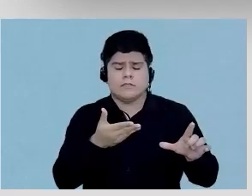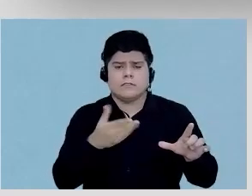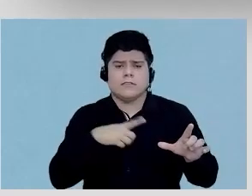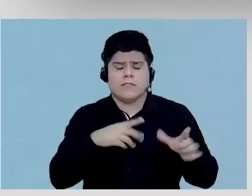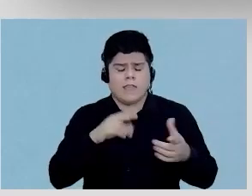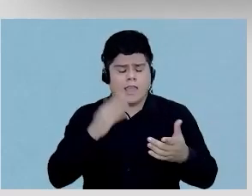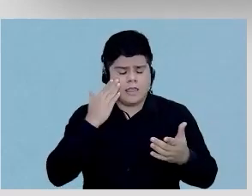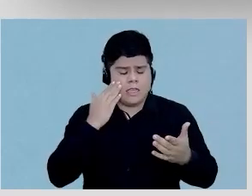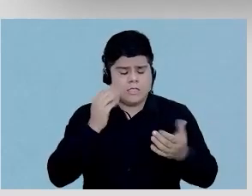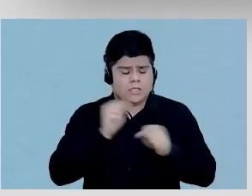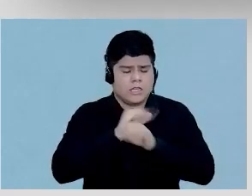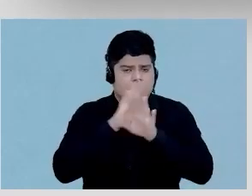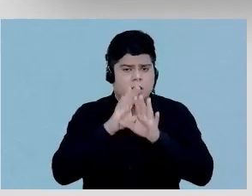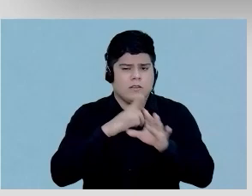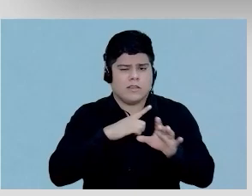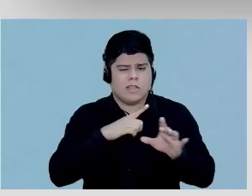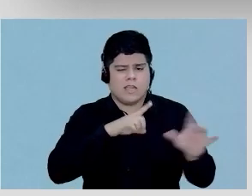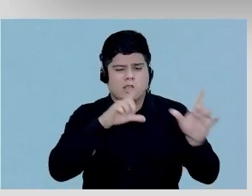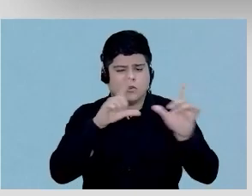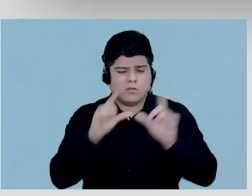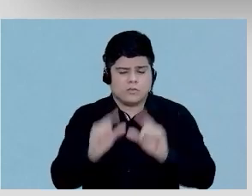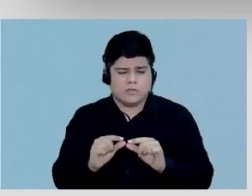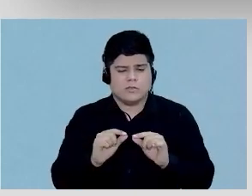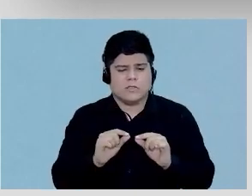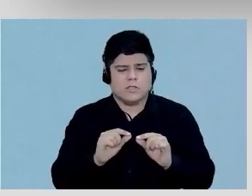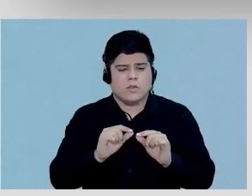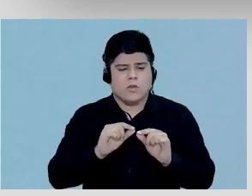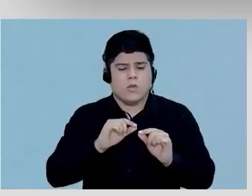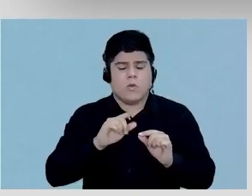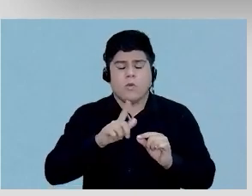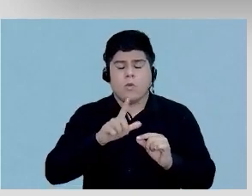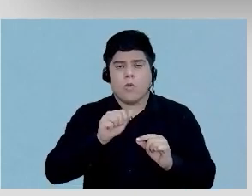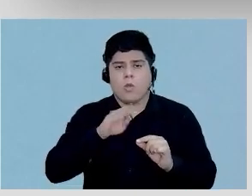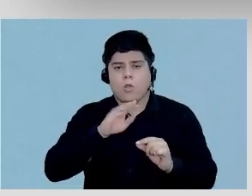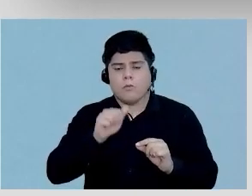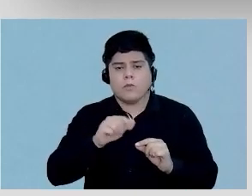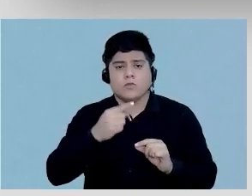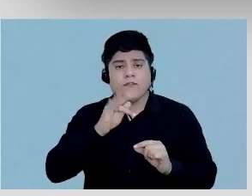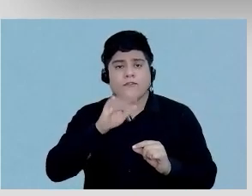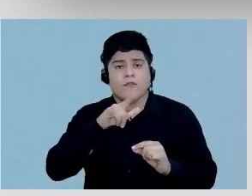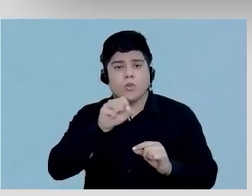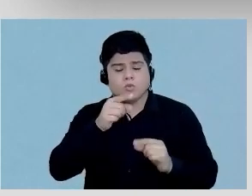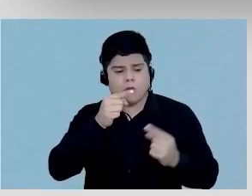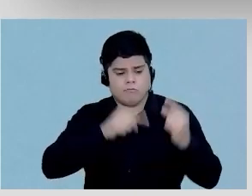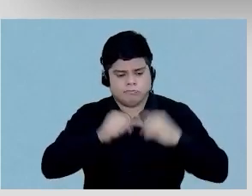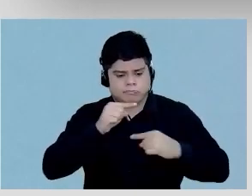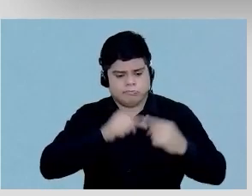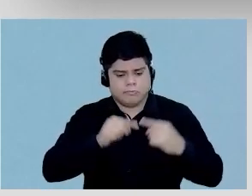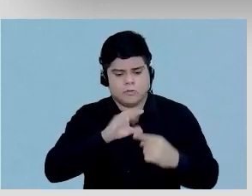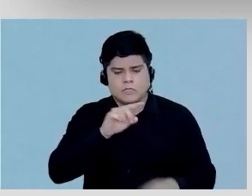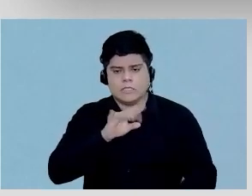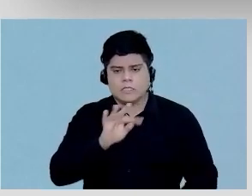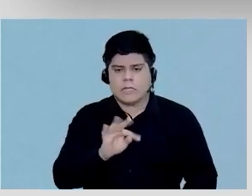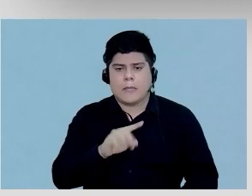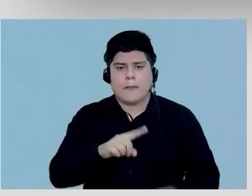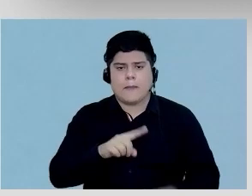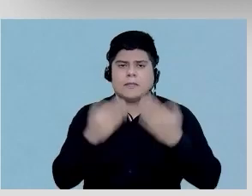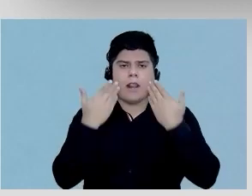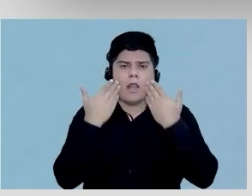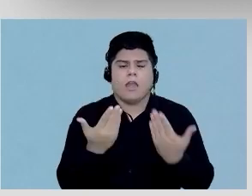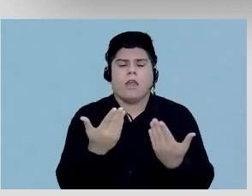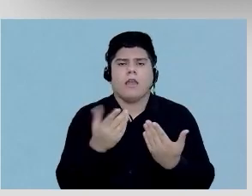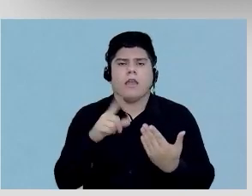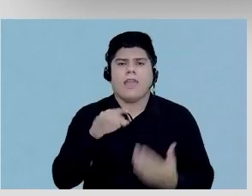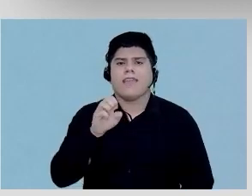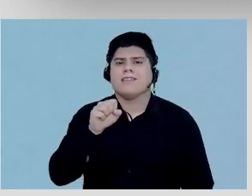uma redução global da reserva de fluxo no CZT, porém, sem uma demonstração